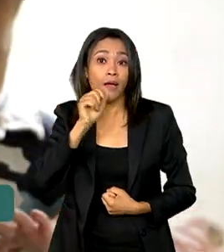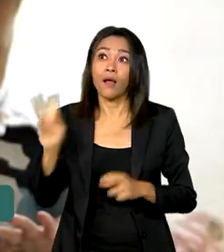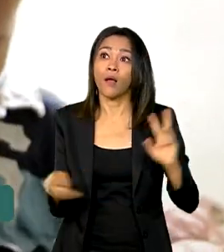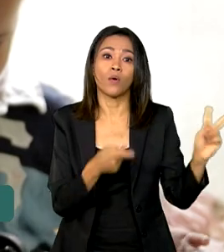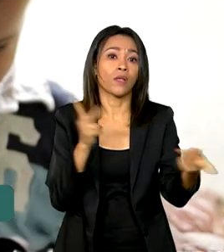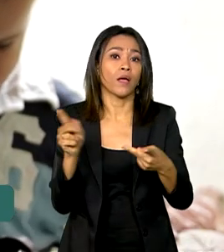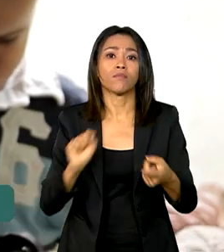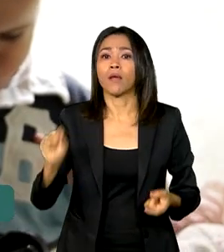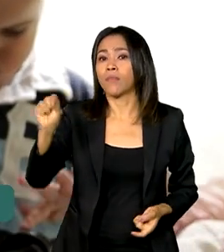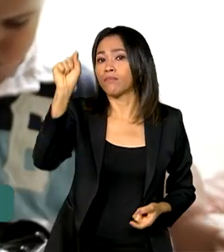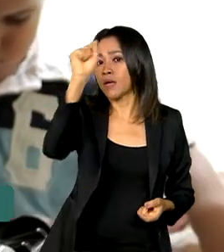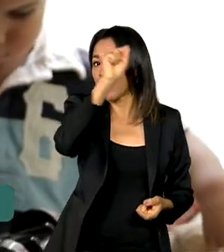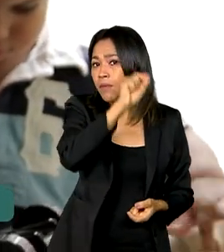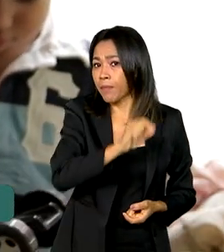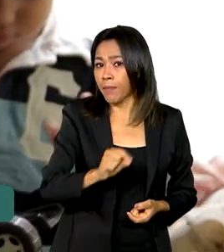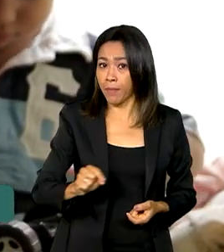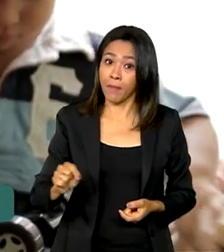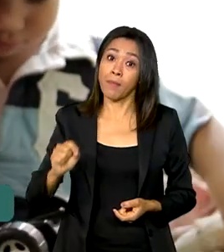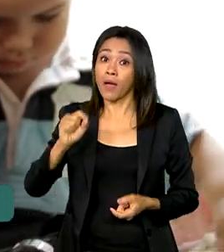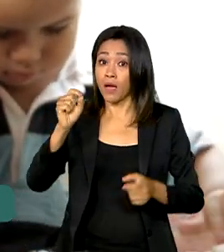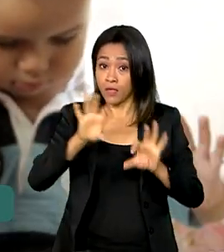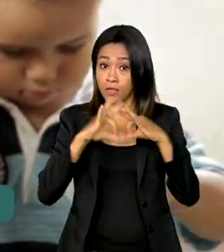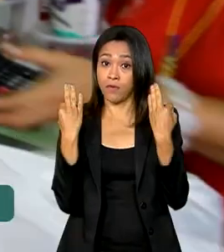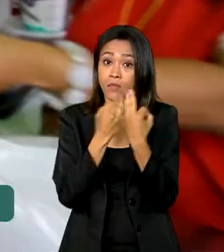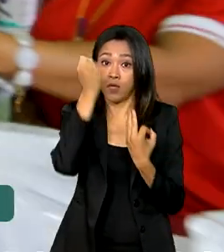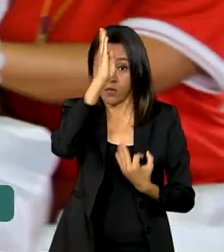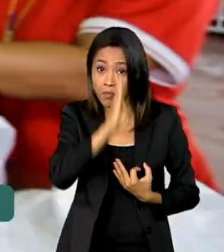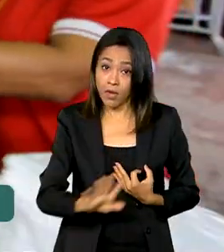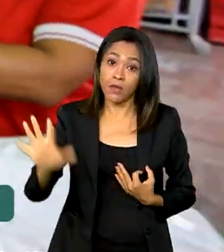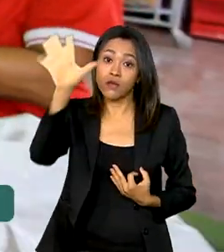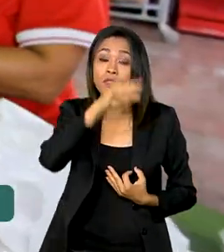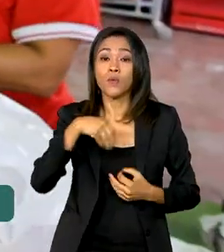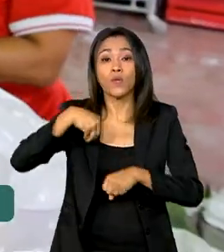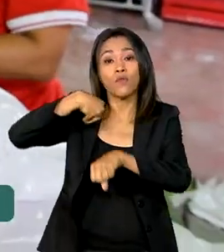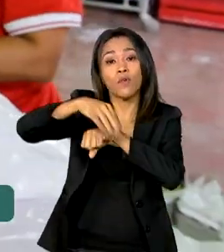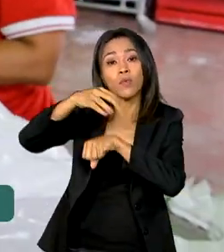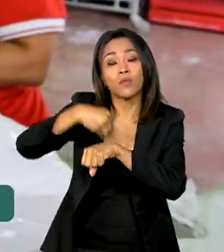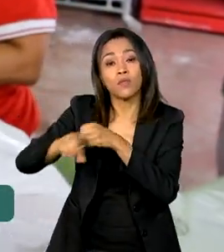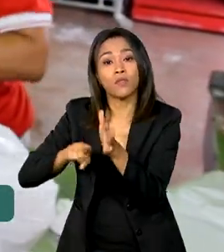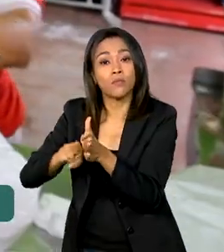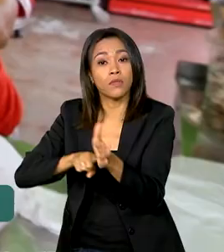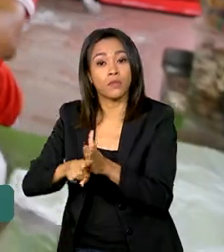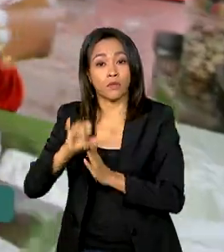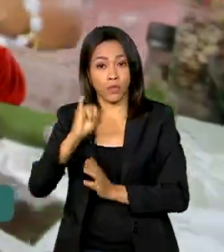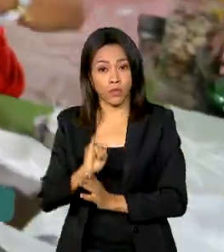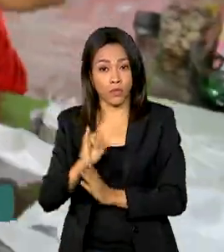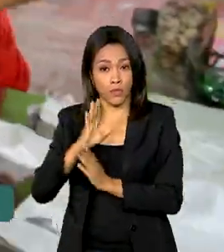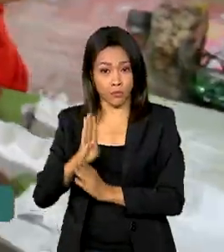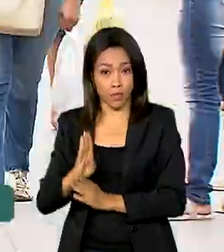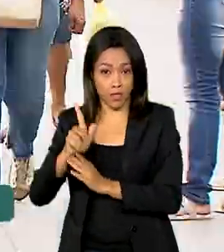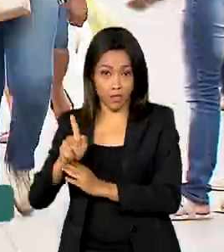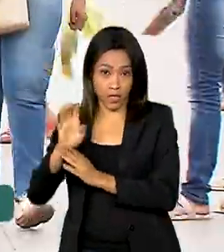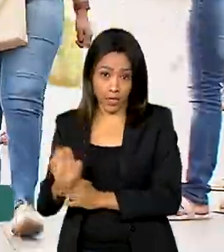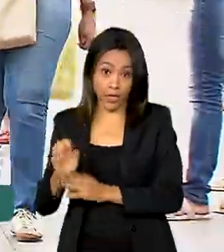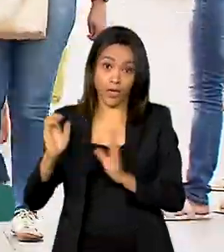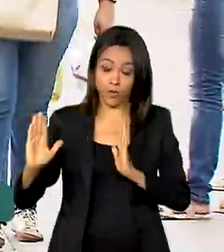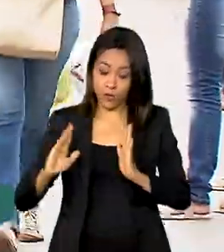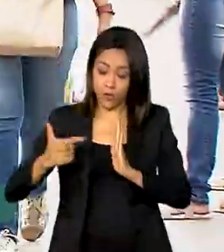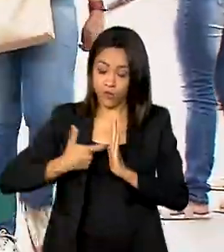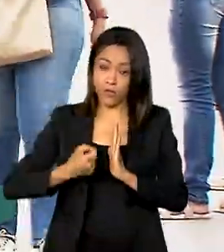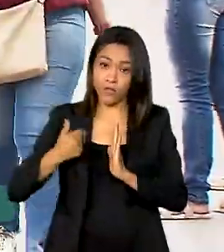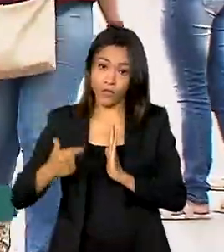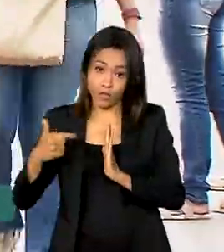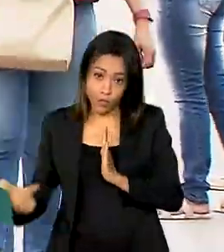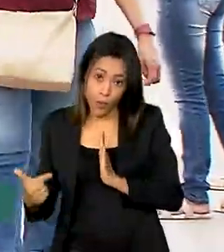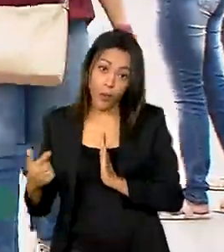comuns e se multiplicam pelos lares brasileiros, segundo dados do IBGE, do Censo de 2022, entre